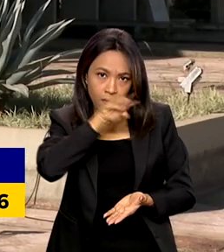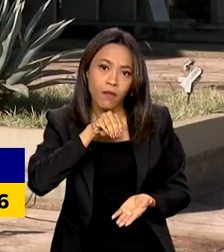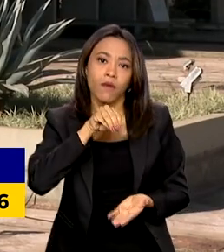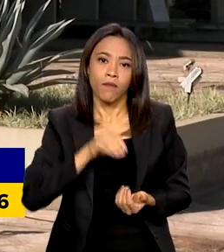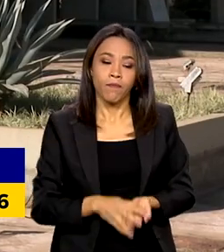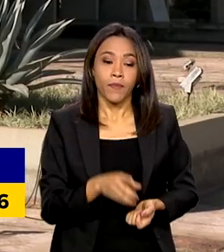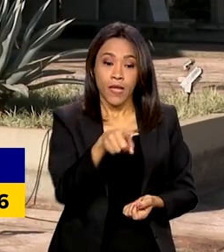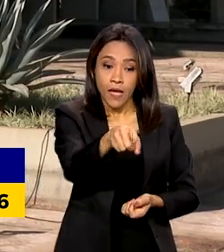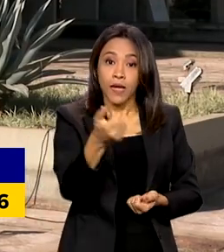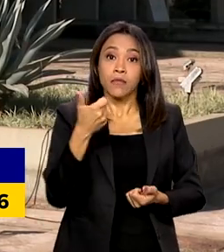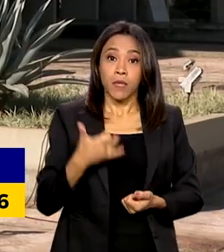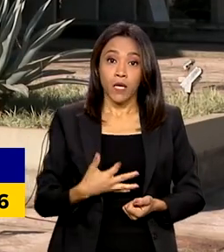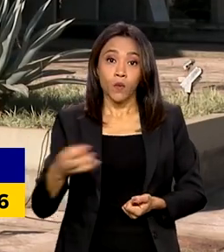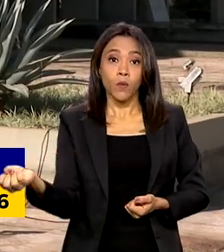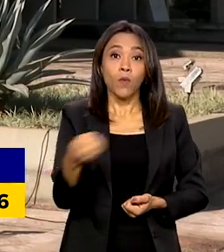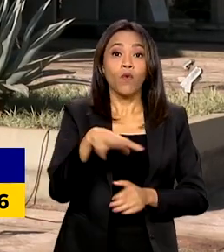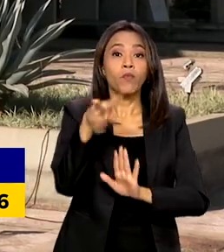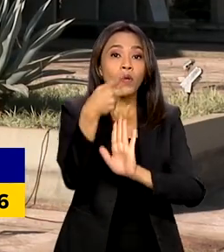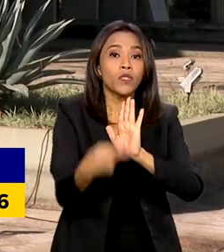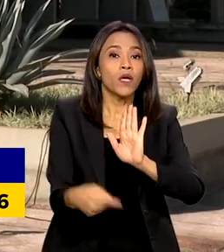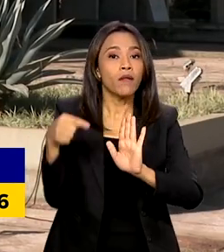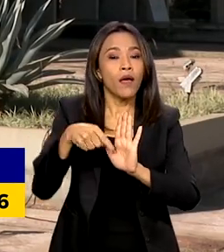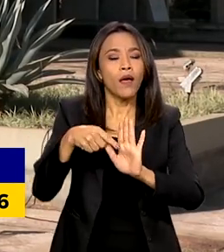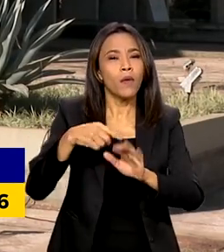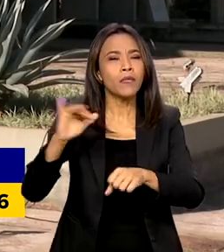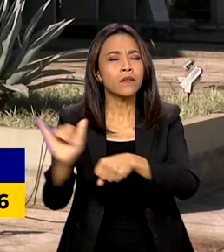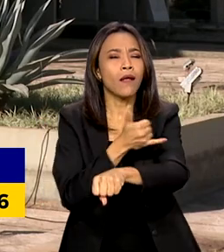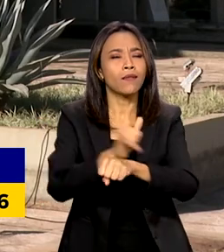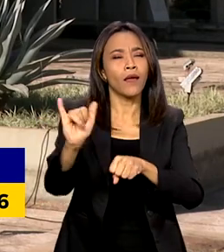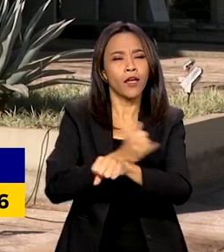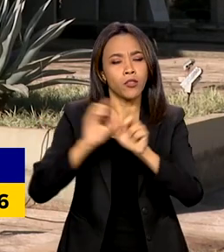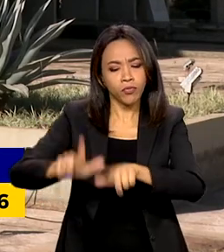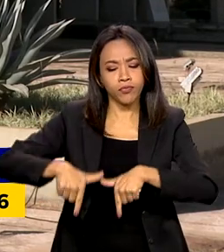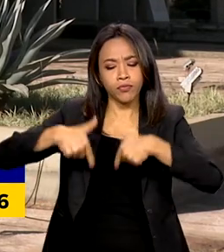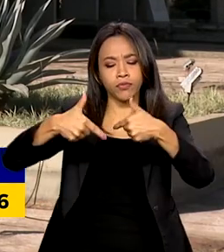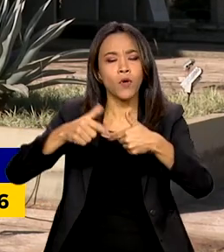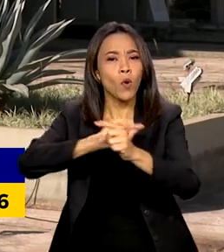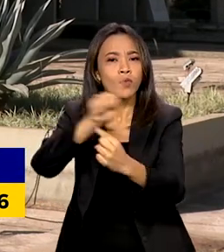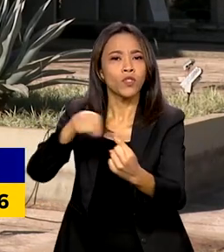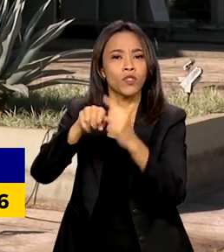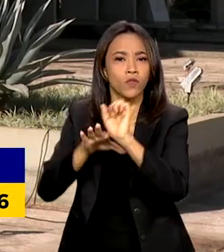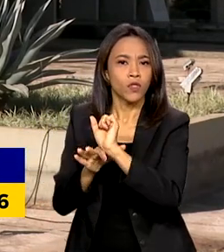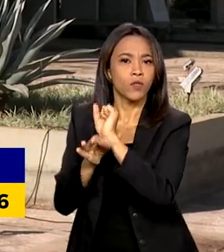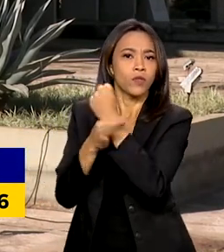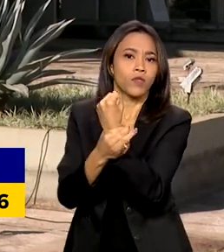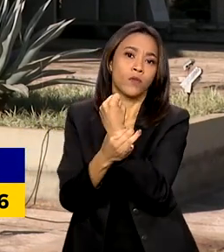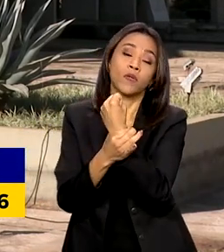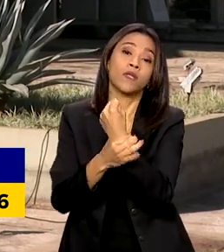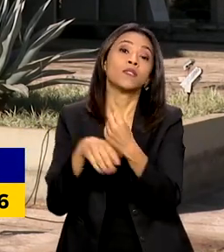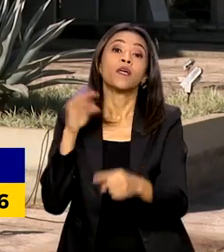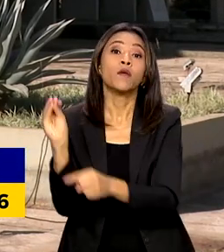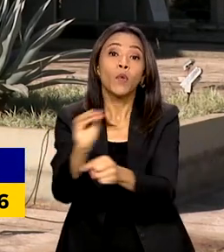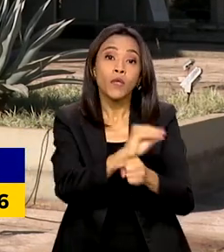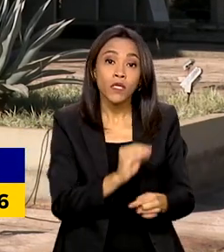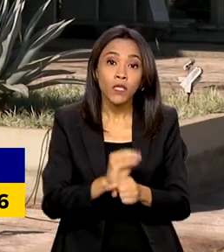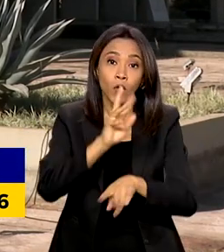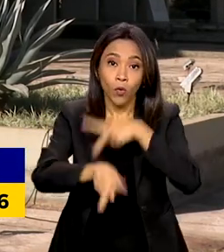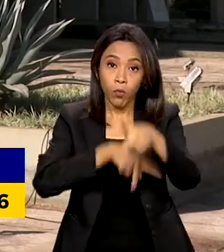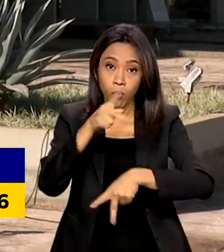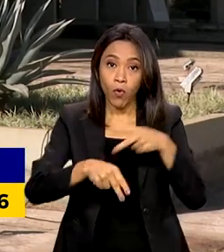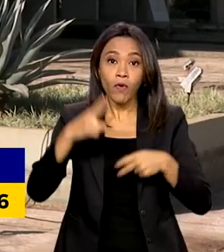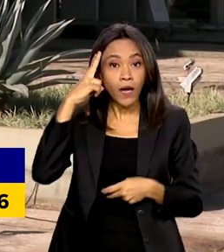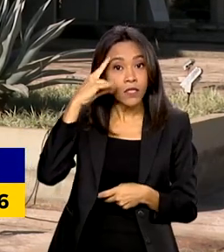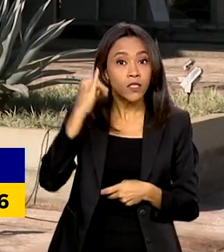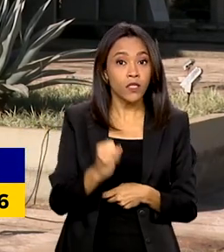projeto faz parte do Plano de Ação para o Fortalecimento da Proteção e Integração Local da População Haitiana no Brasil,